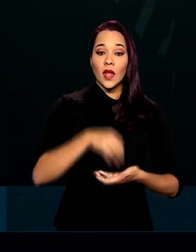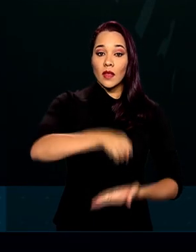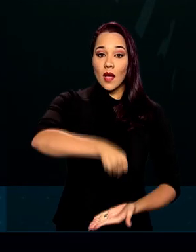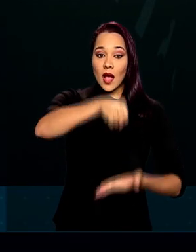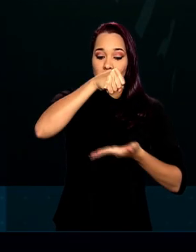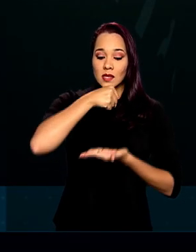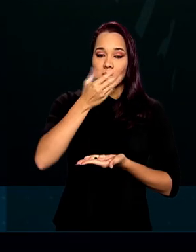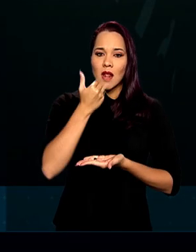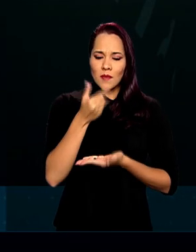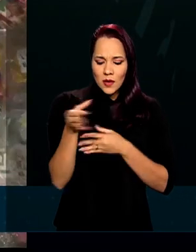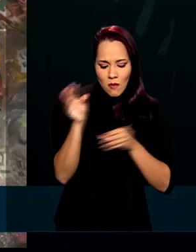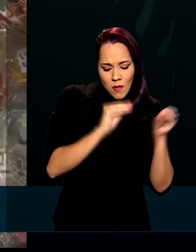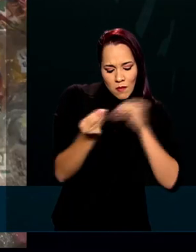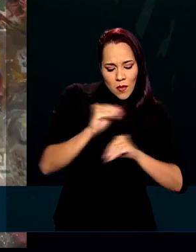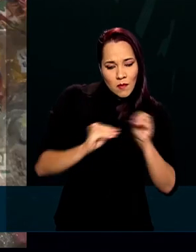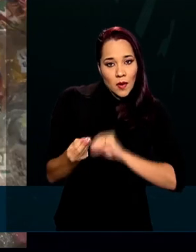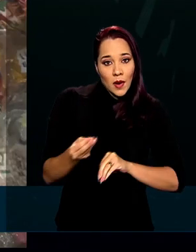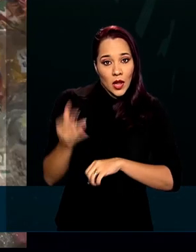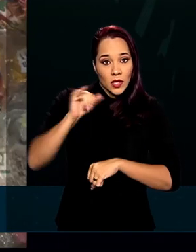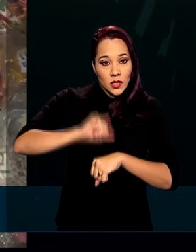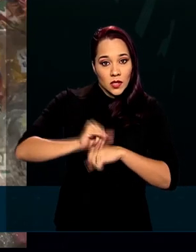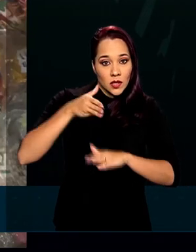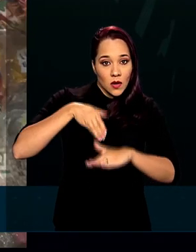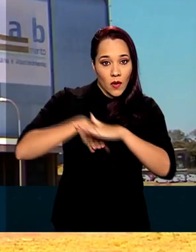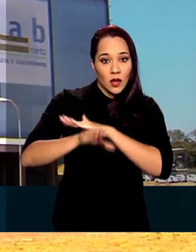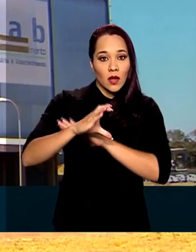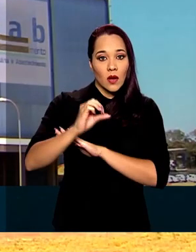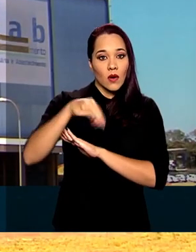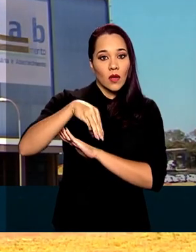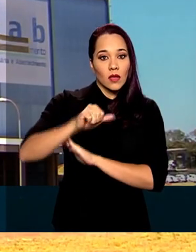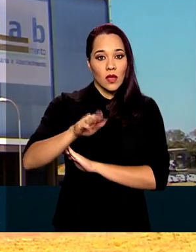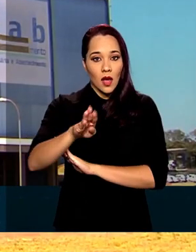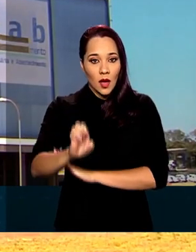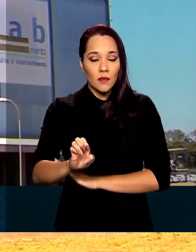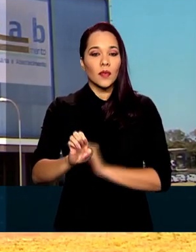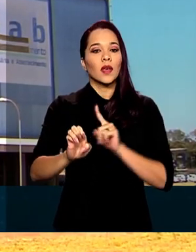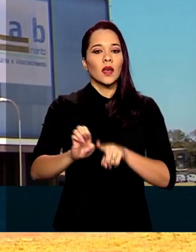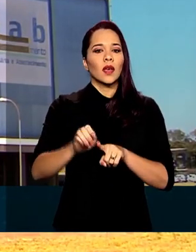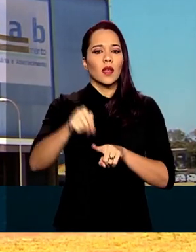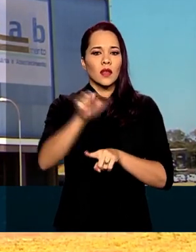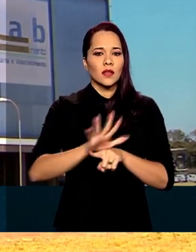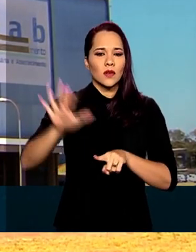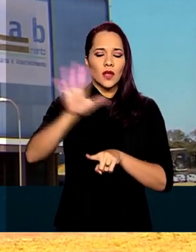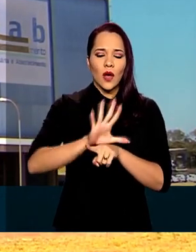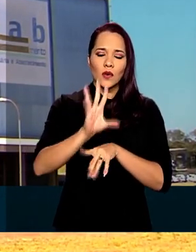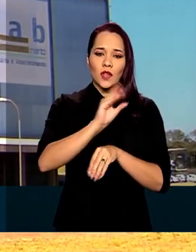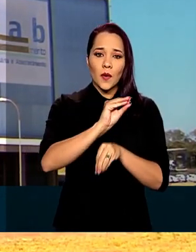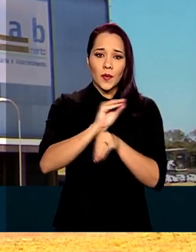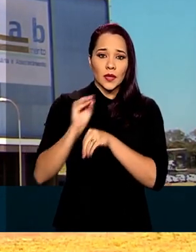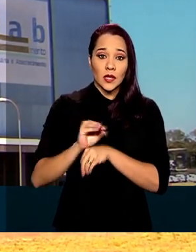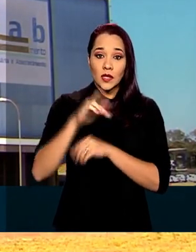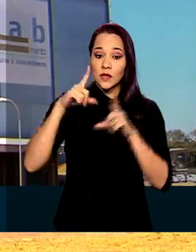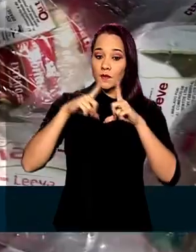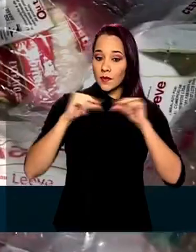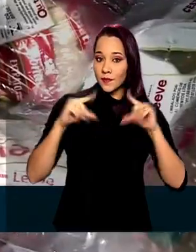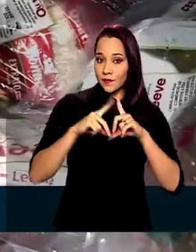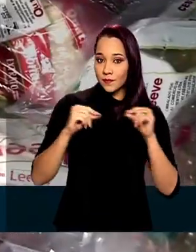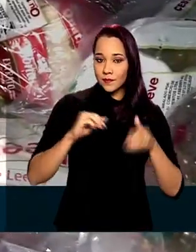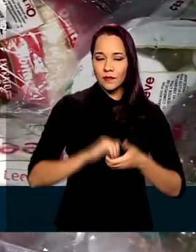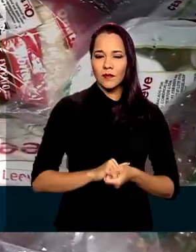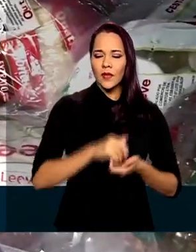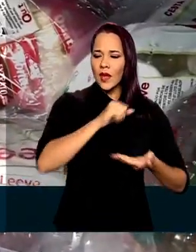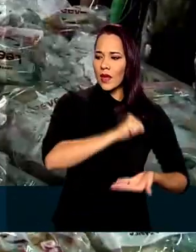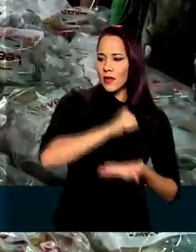são montadas na unidade armazenadora da Conab, a Companhia Nacional de Abastecimento de Brasília, e